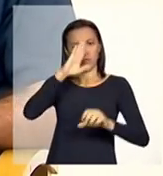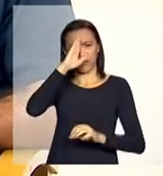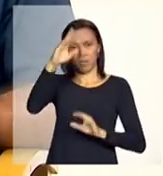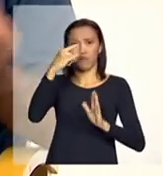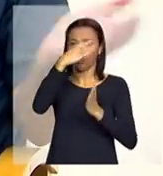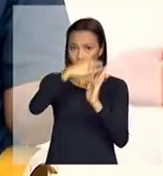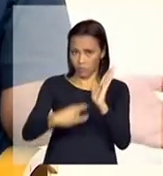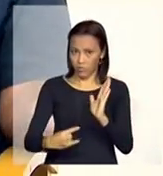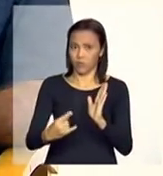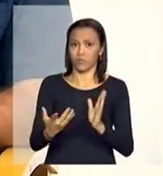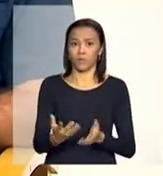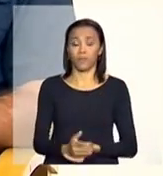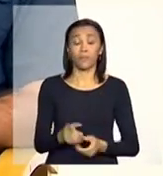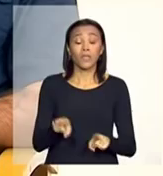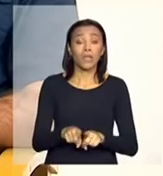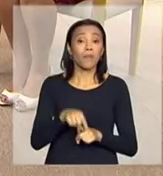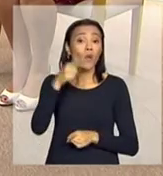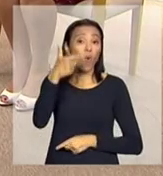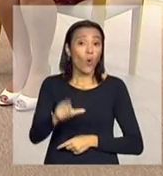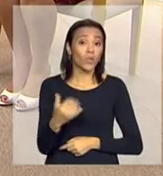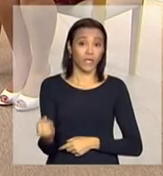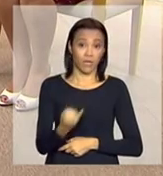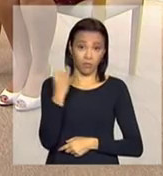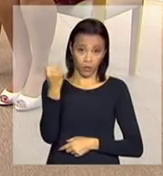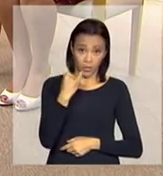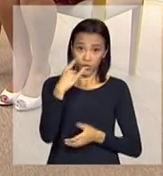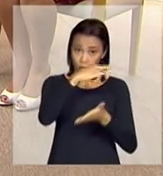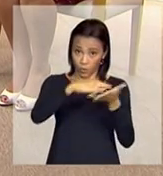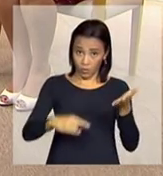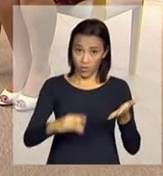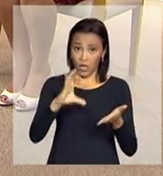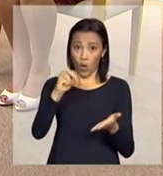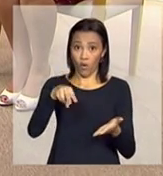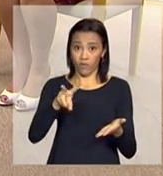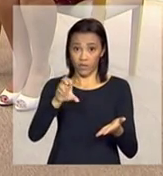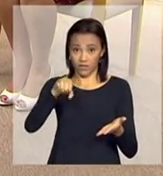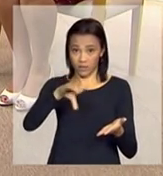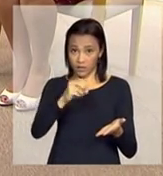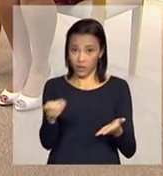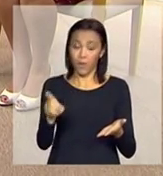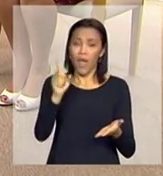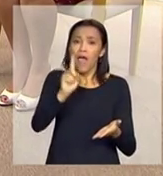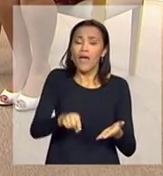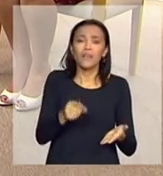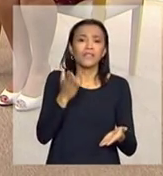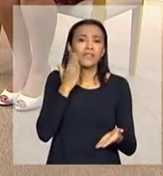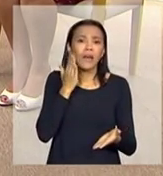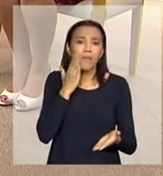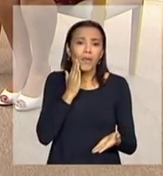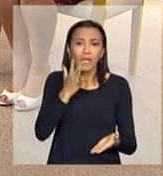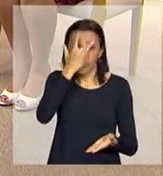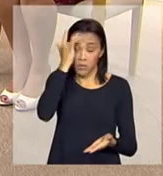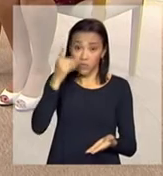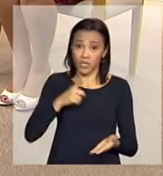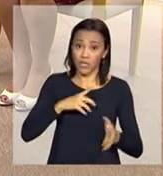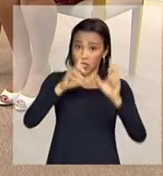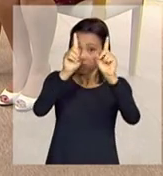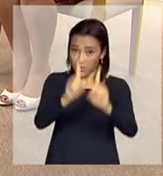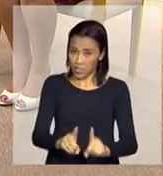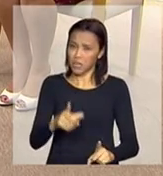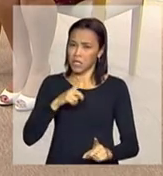Acho tem uma outra questão também importante que a convenção traz, que é o reconhecimento de que as pessoas com deficiência têm